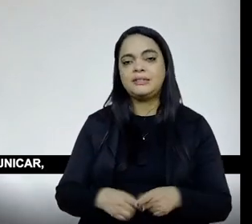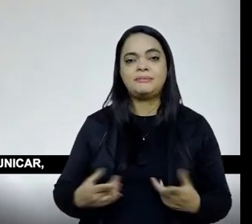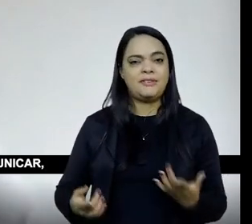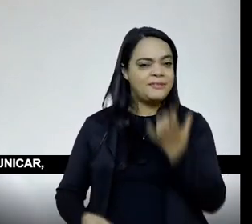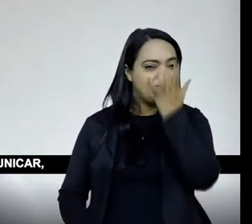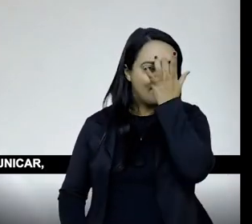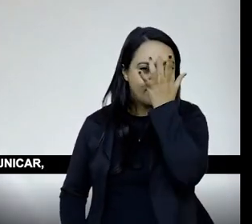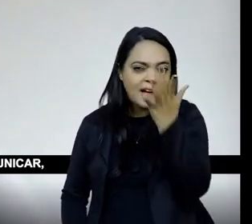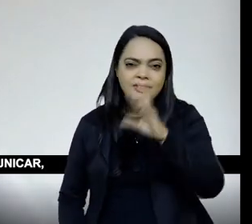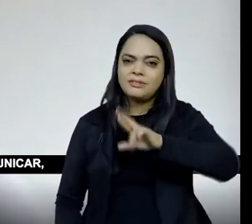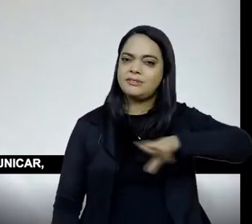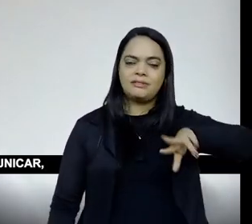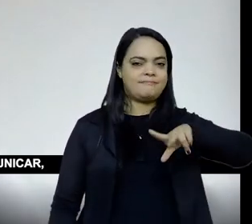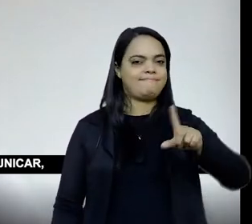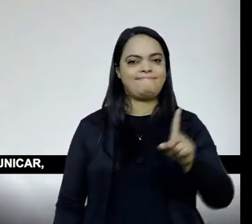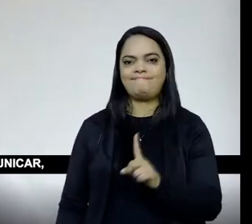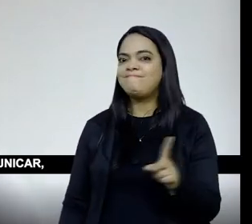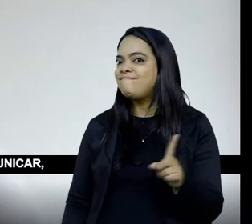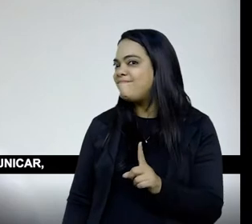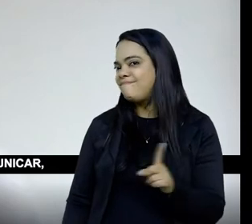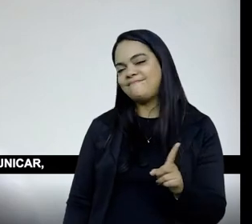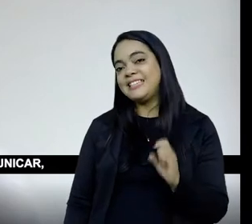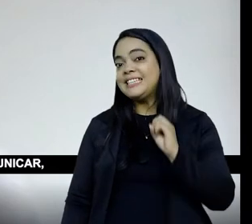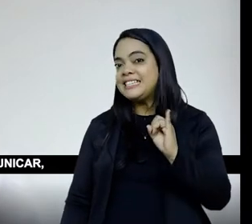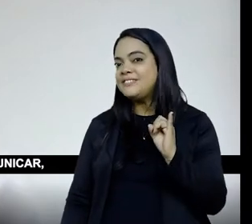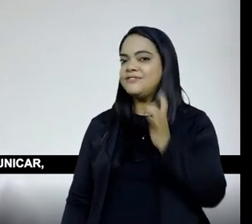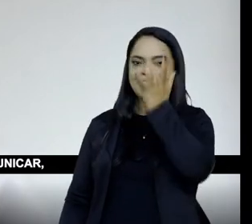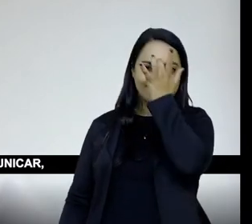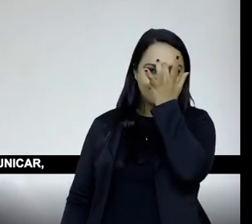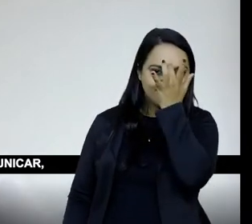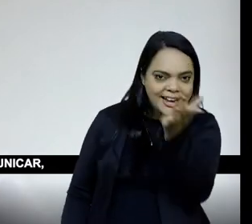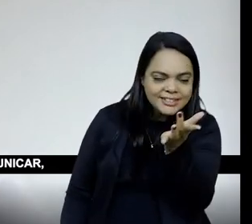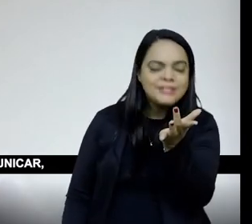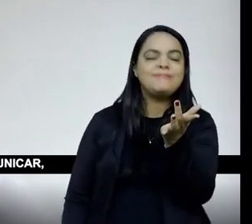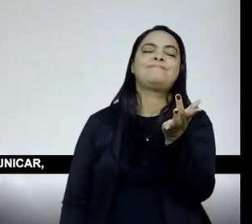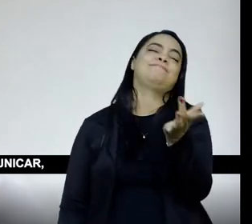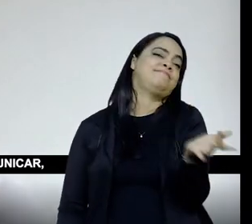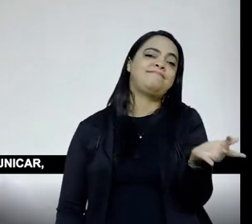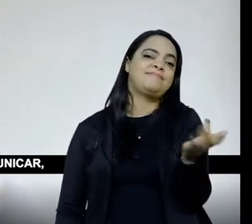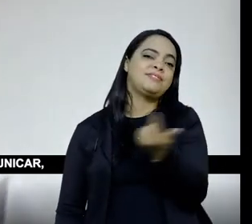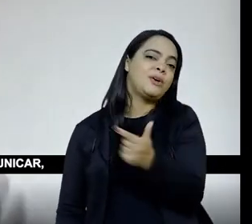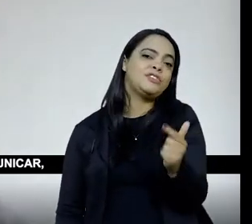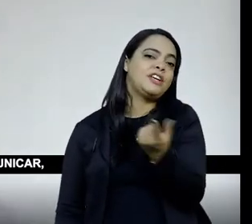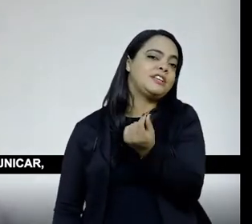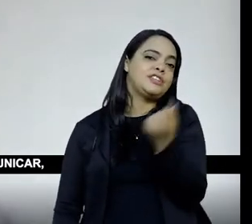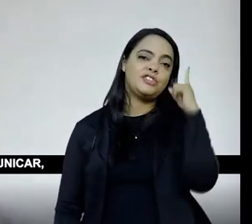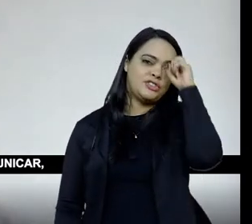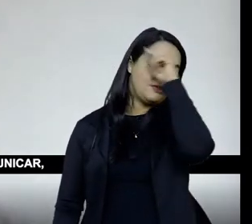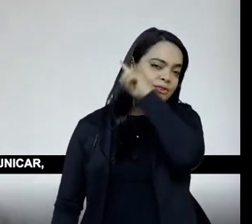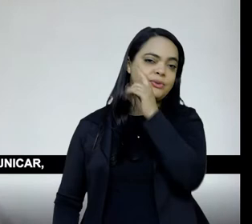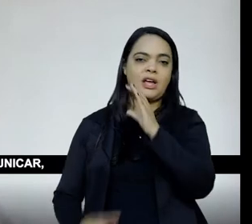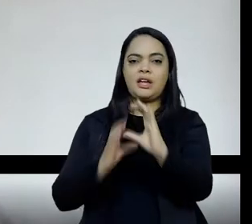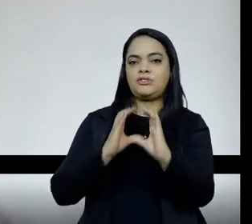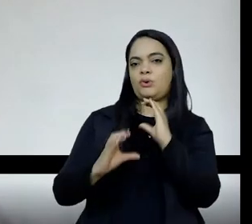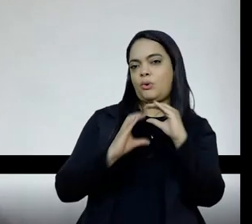fácil, se fosse fácil, a gente não tinha tanta dificuldade de comunicar,